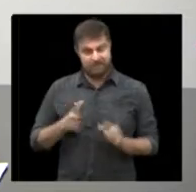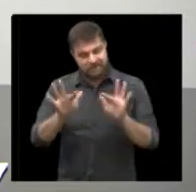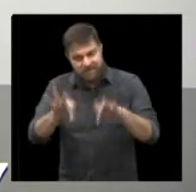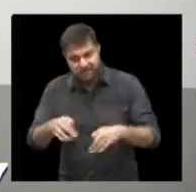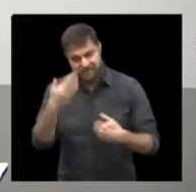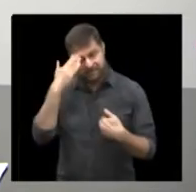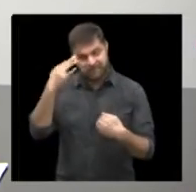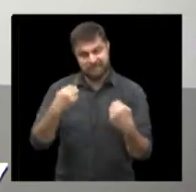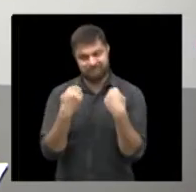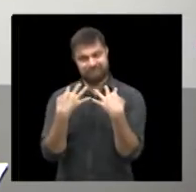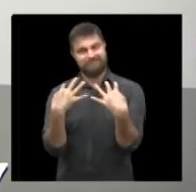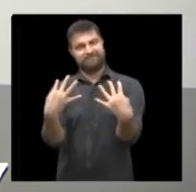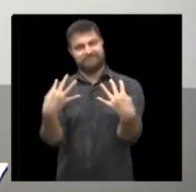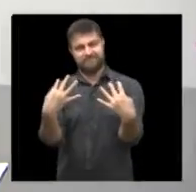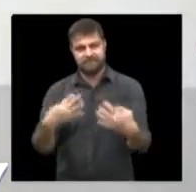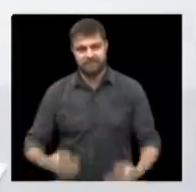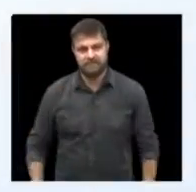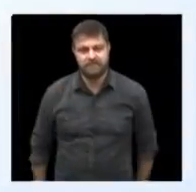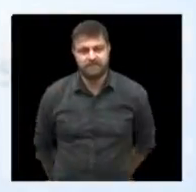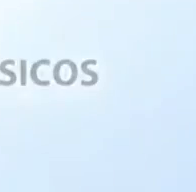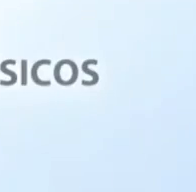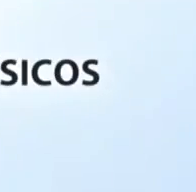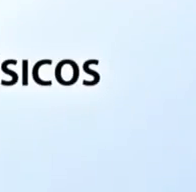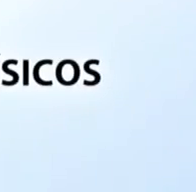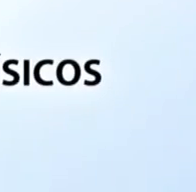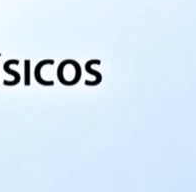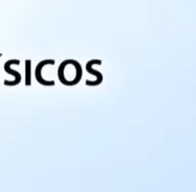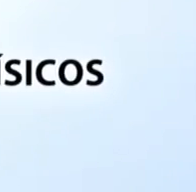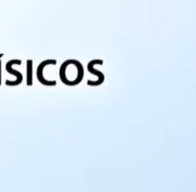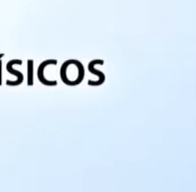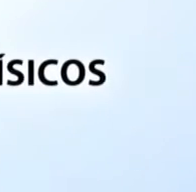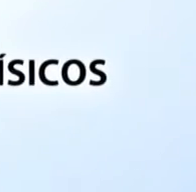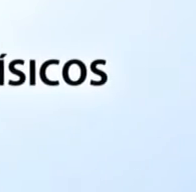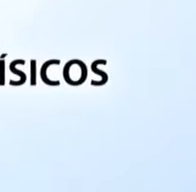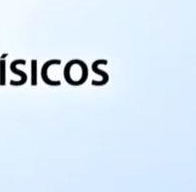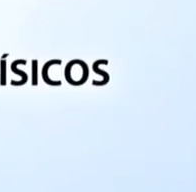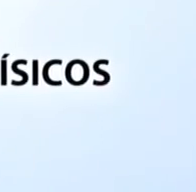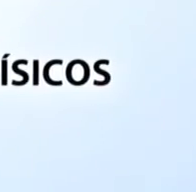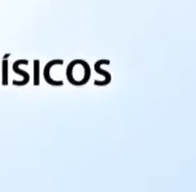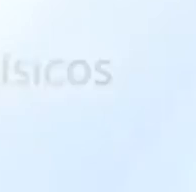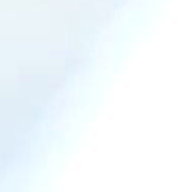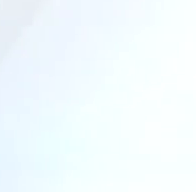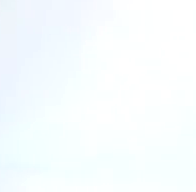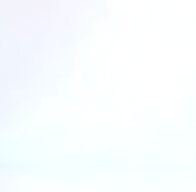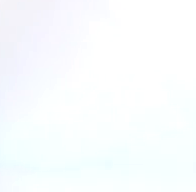obrigada por ter ficado com a gente tchau tchau